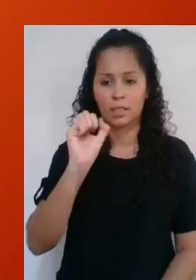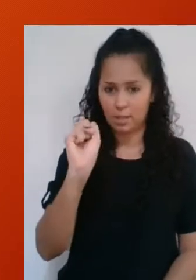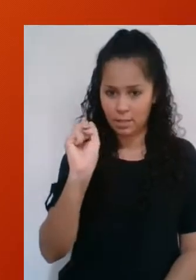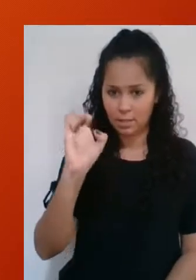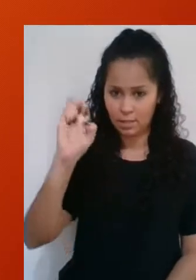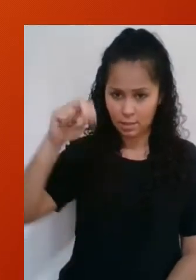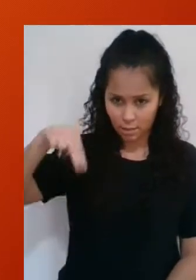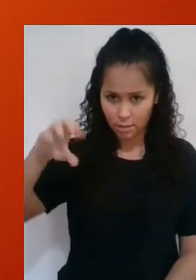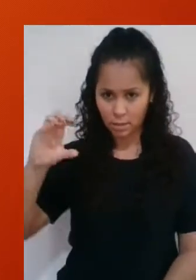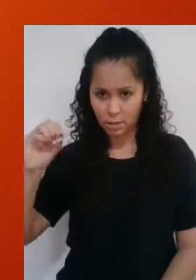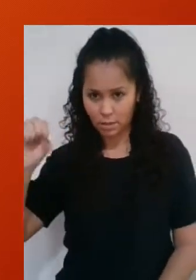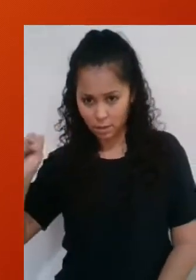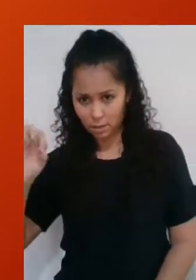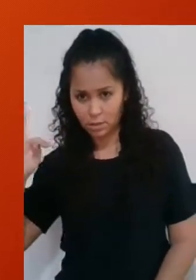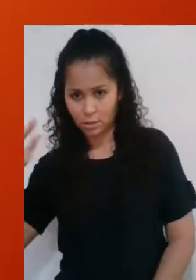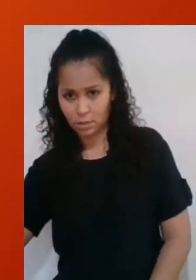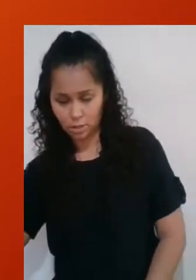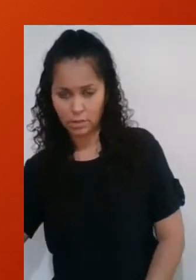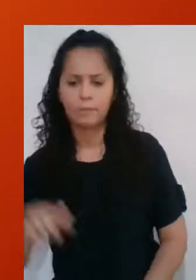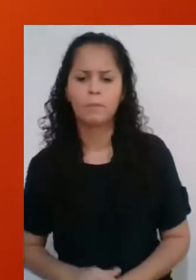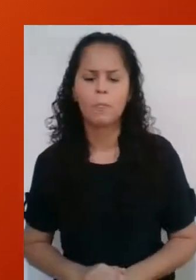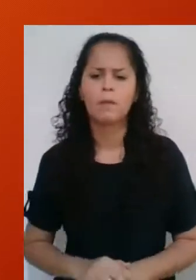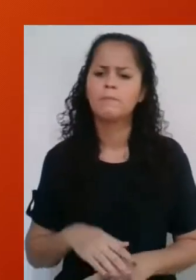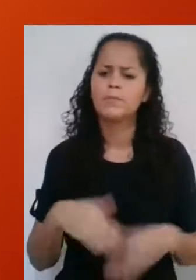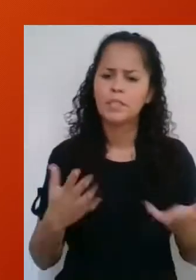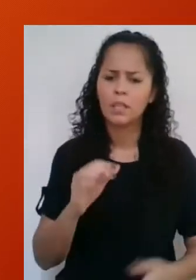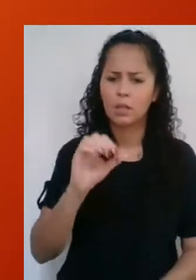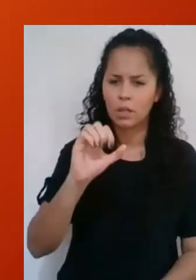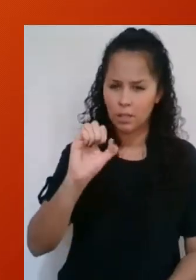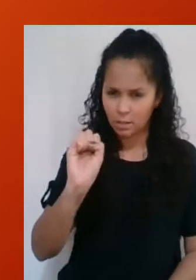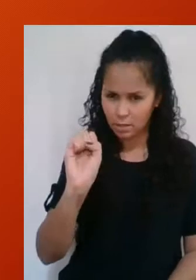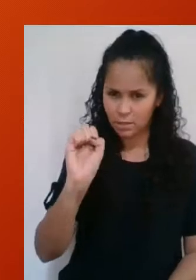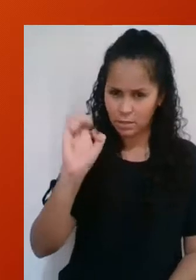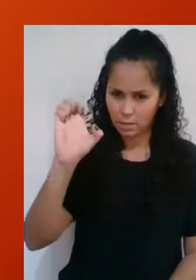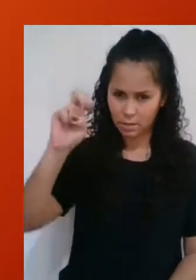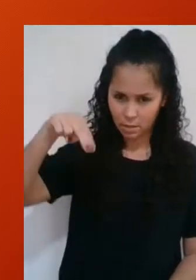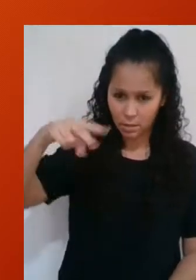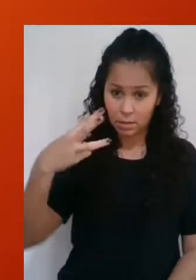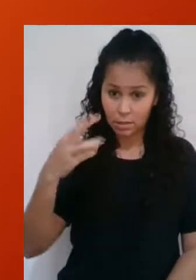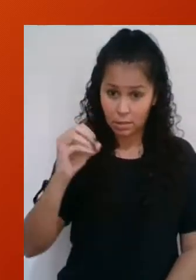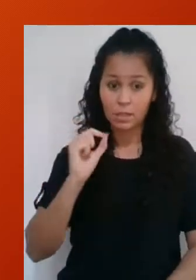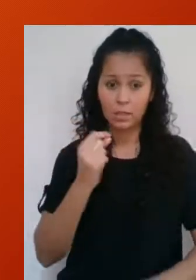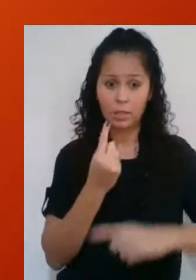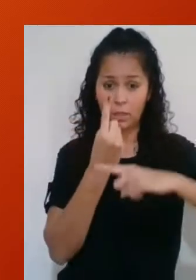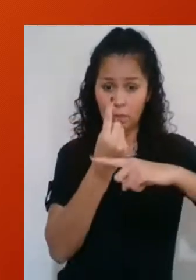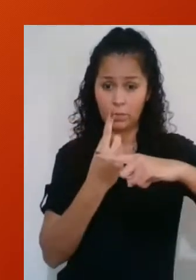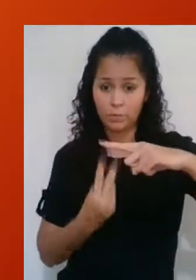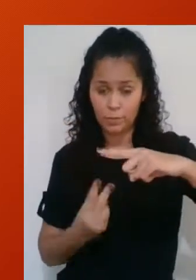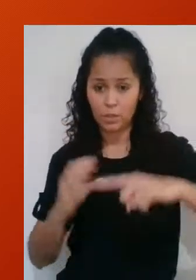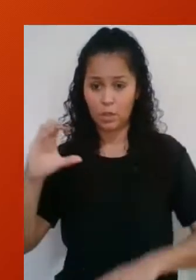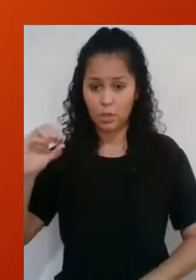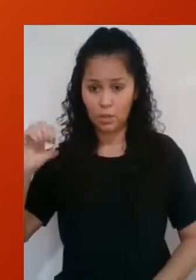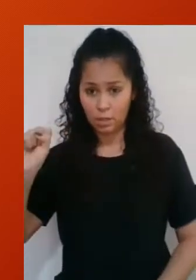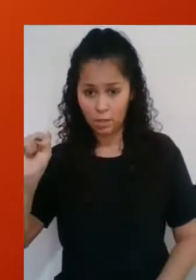seno, cosseno e tangente. No caso, o seno de 30 sempre será igual a meio. O